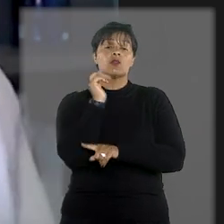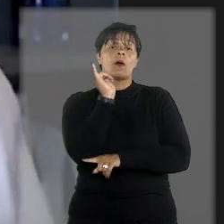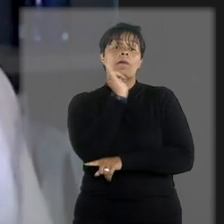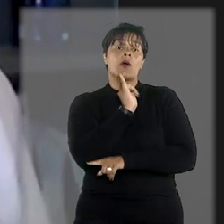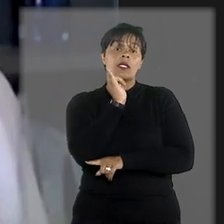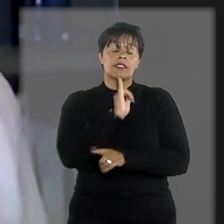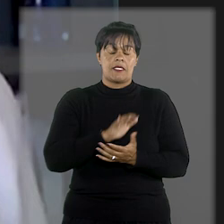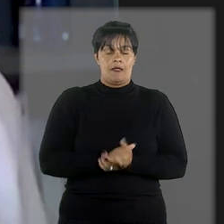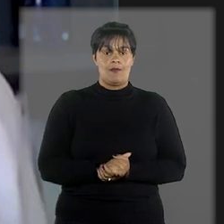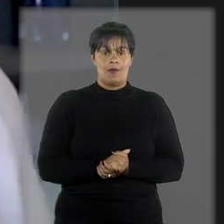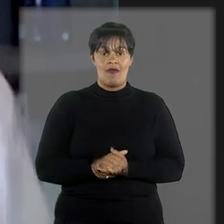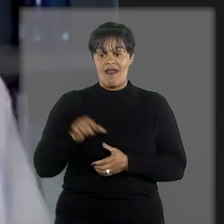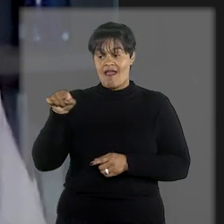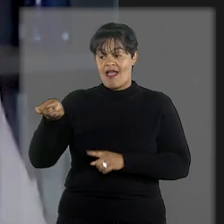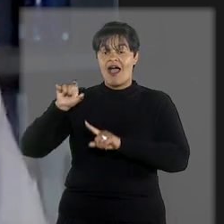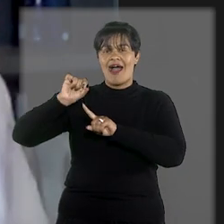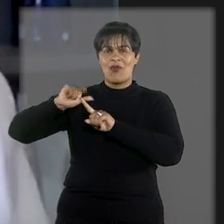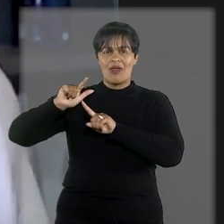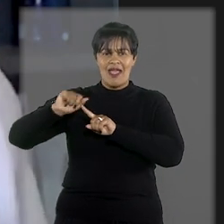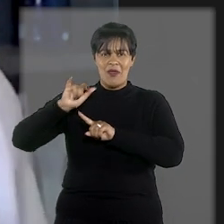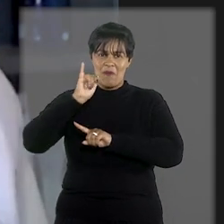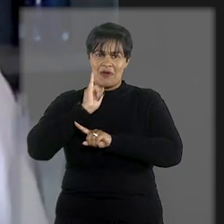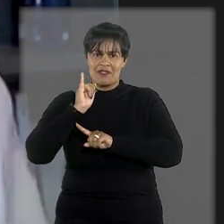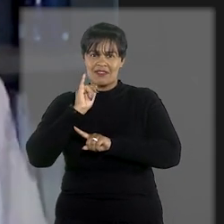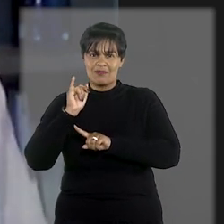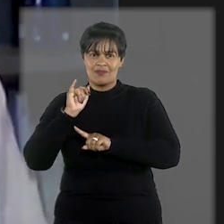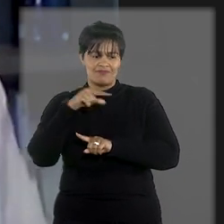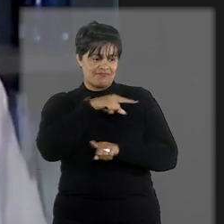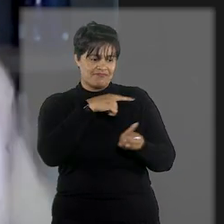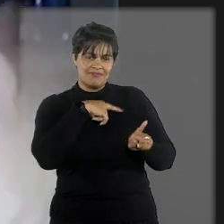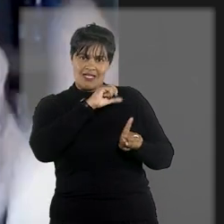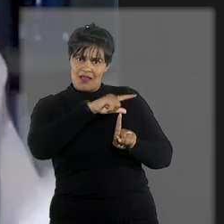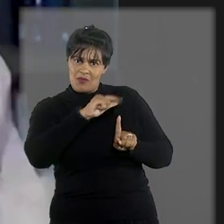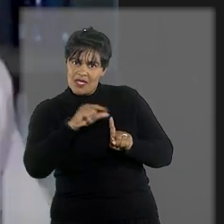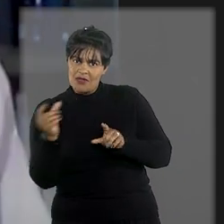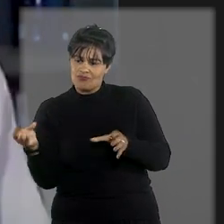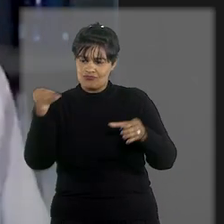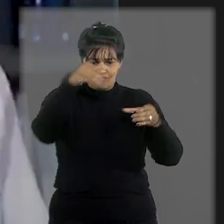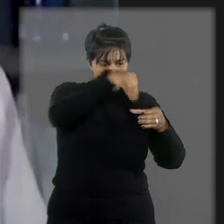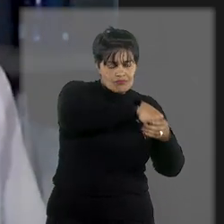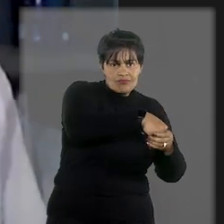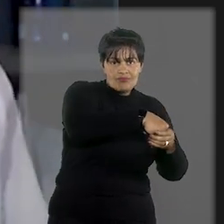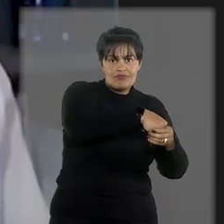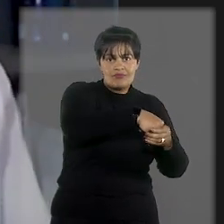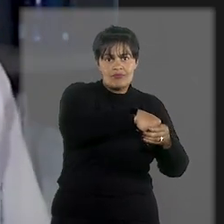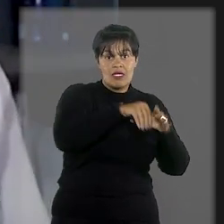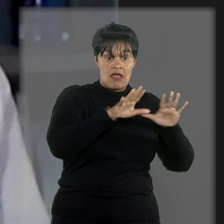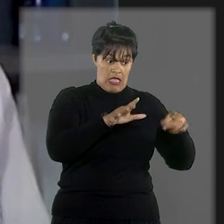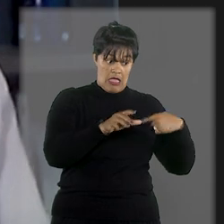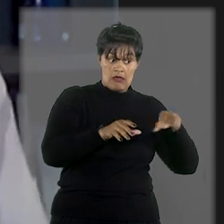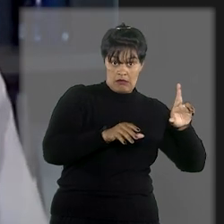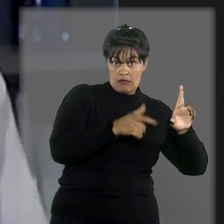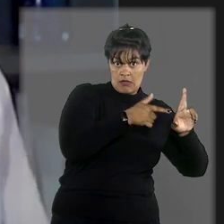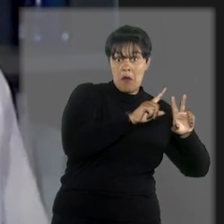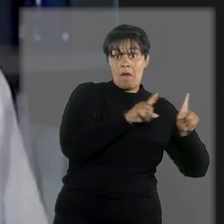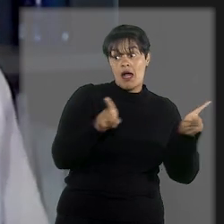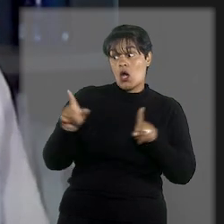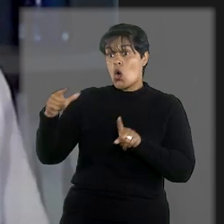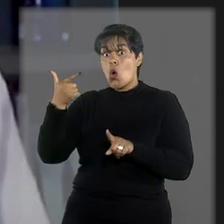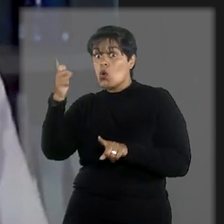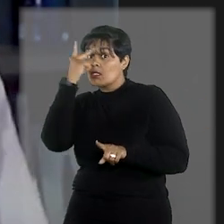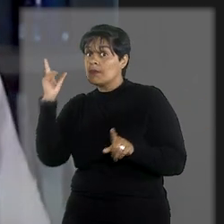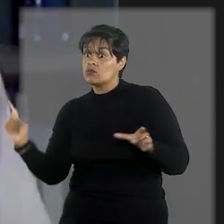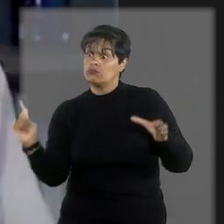Quando você só tem a posse, geralmente um inquilino, vamos dizer, você é proprietário do imóvel, mas você aluga aquele